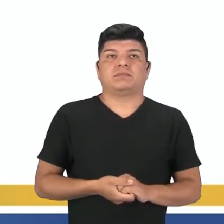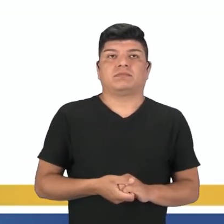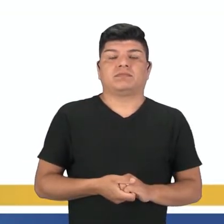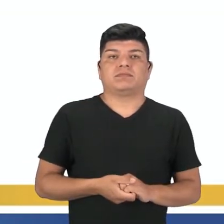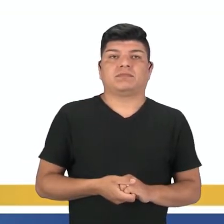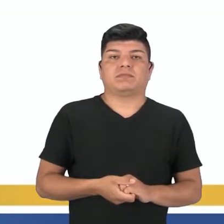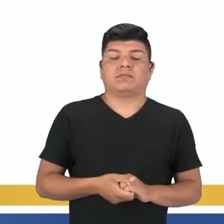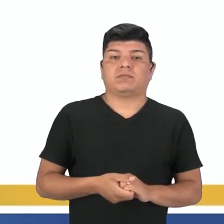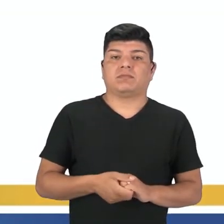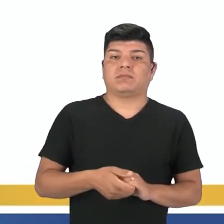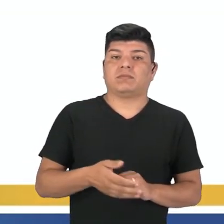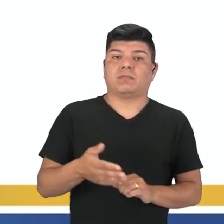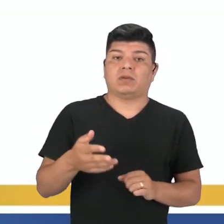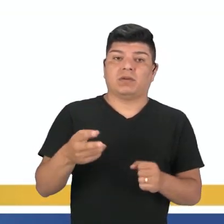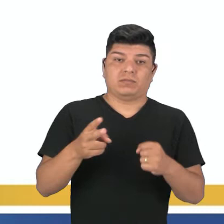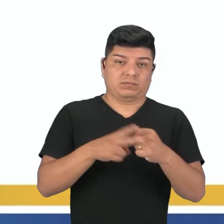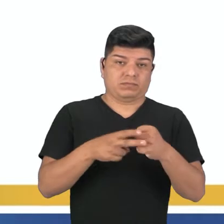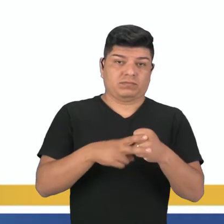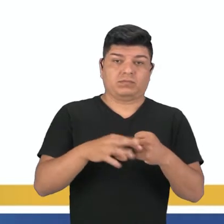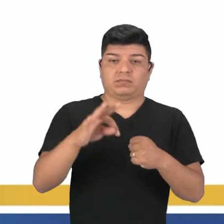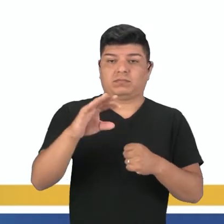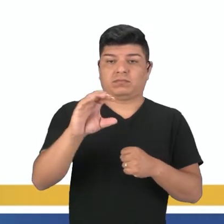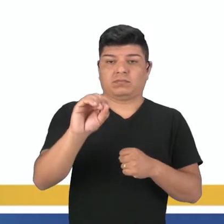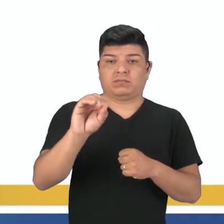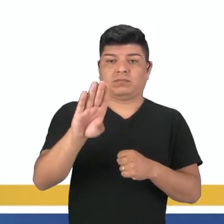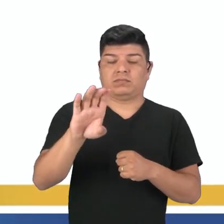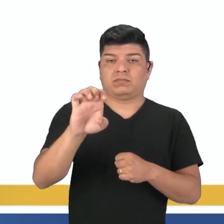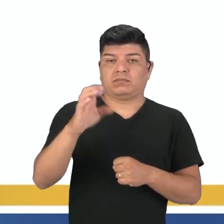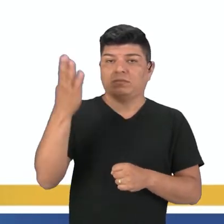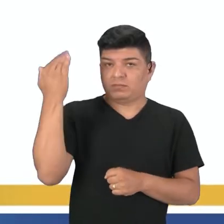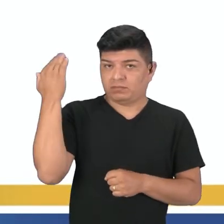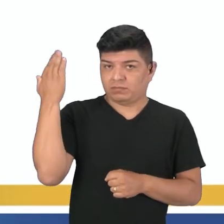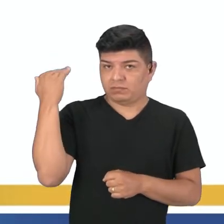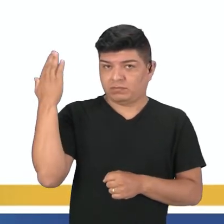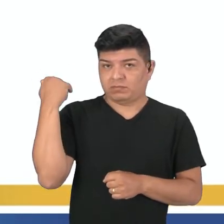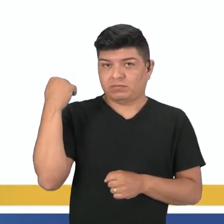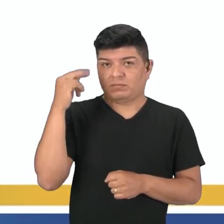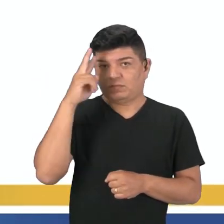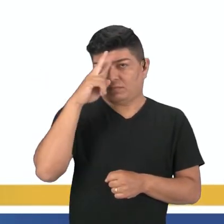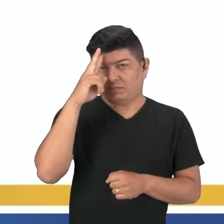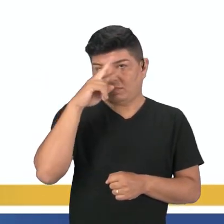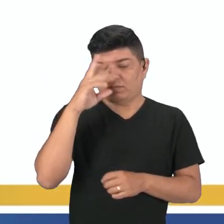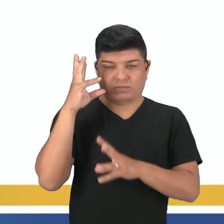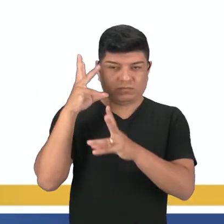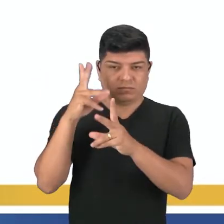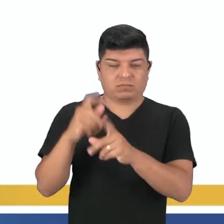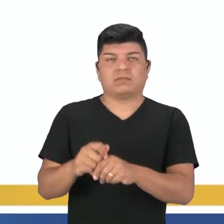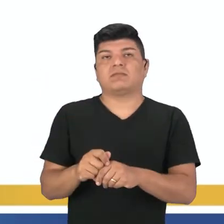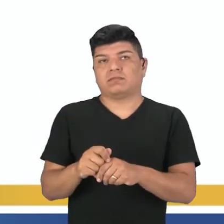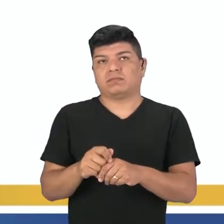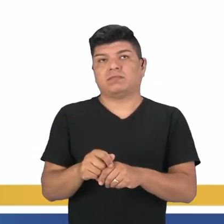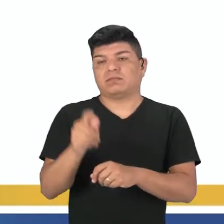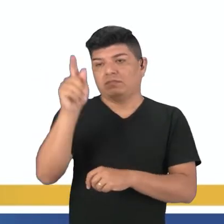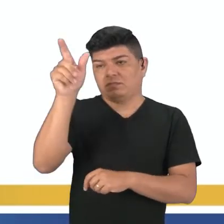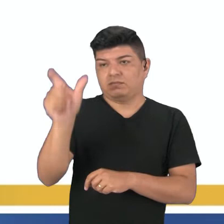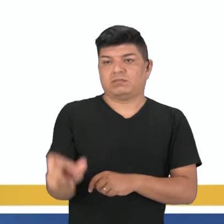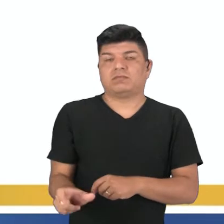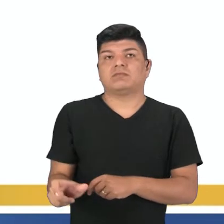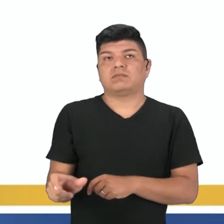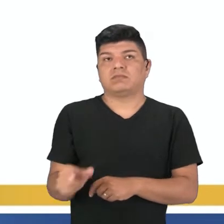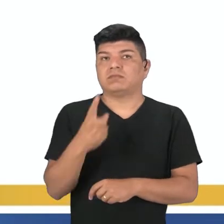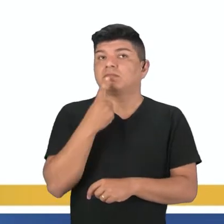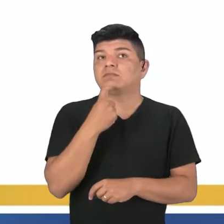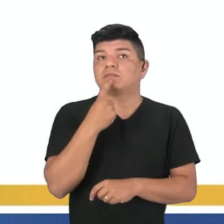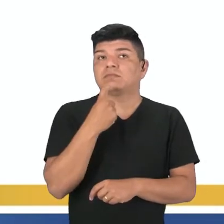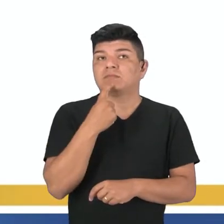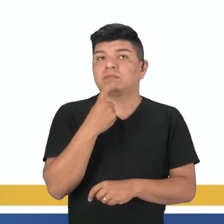Falando sobre passado de verbo to be, vamos só relembrar aí um pouquinho sobre esse passado de verbo to be, tá? O sujeito na primeira coluna aí em